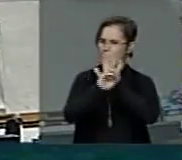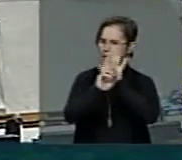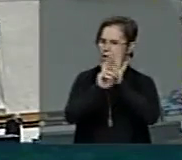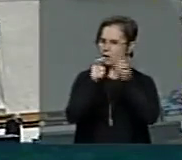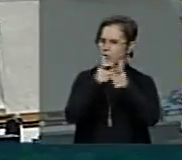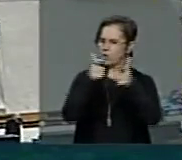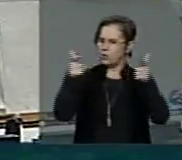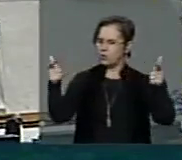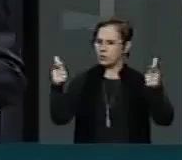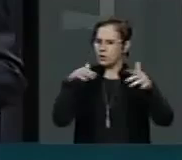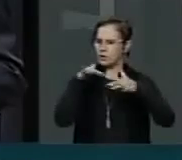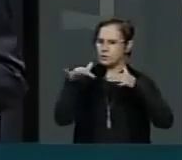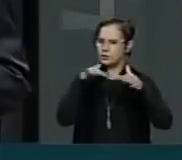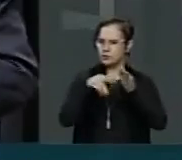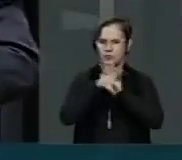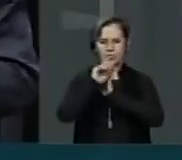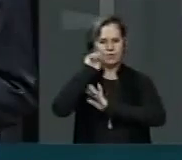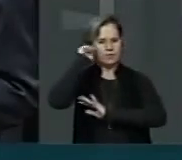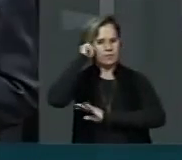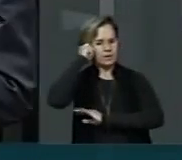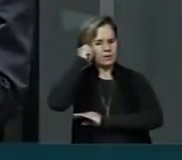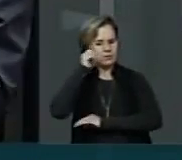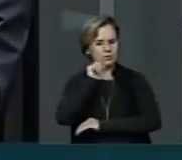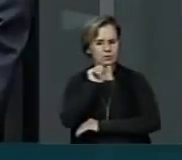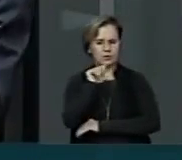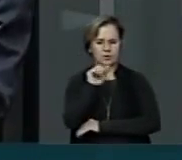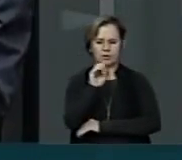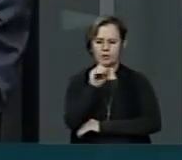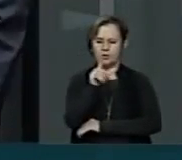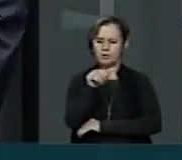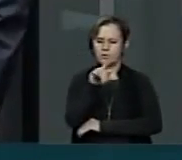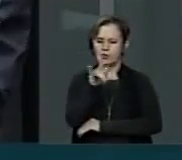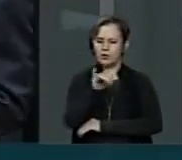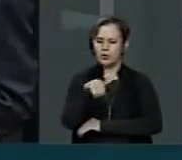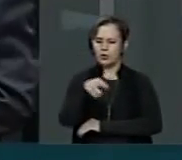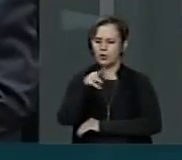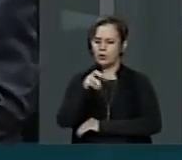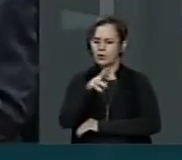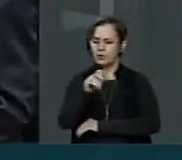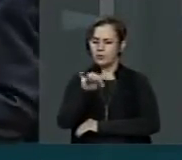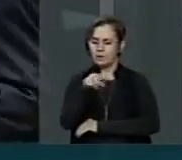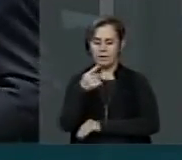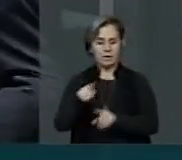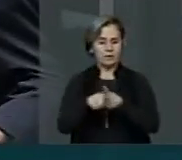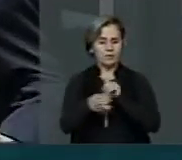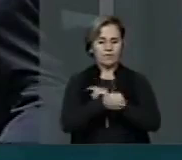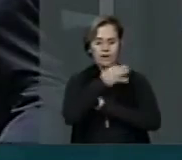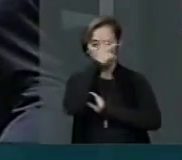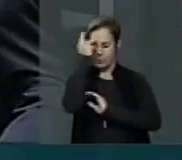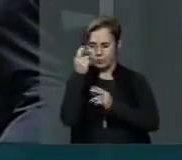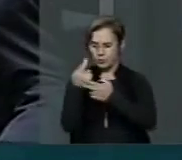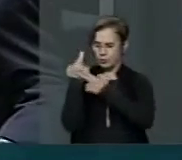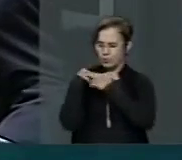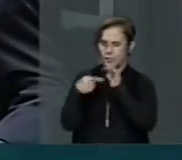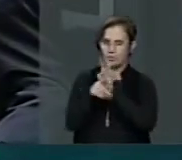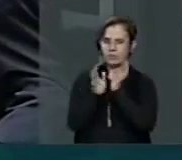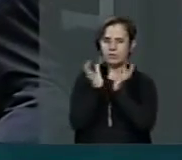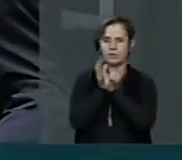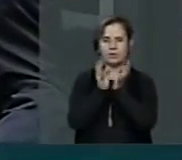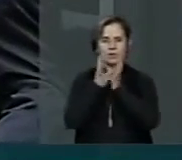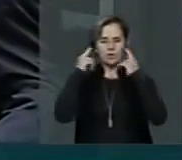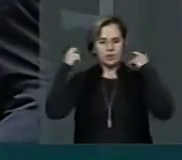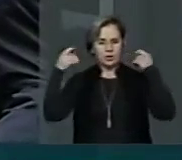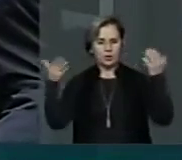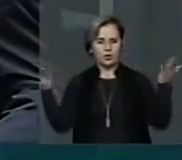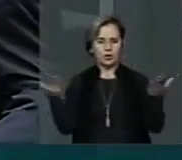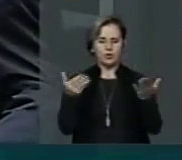movimento negro em São Luís do Maranhão, vários donos de aparelhos de som, o Maranhão, hoje, tem mais de